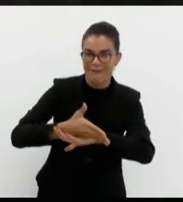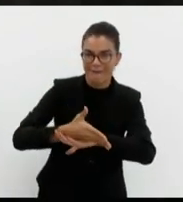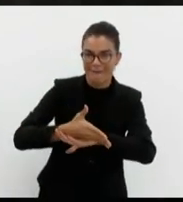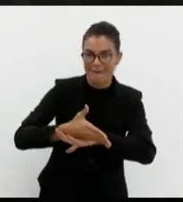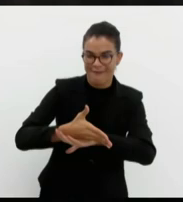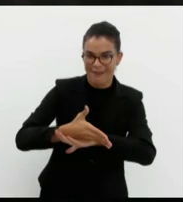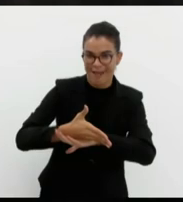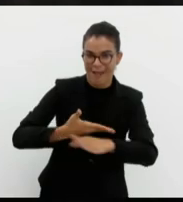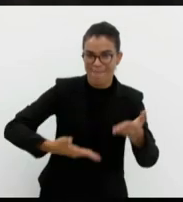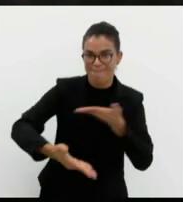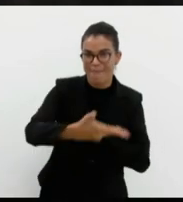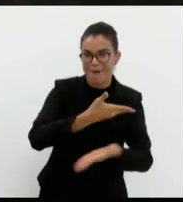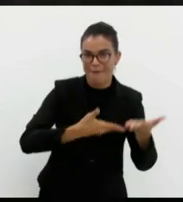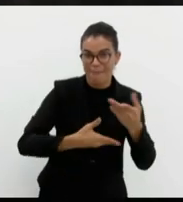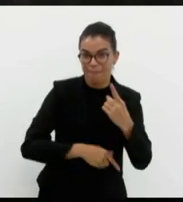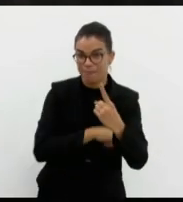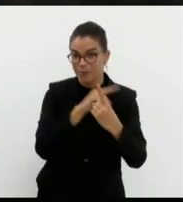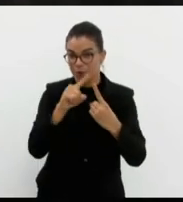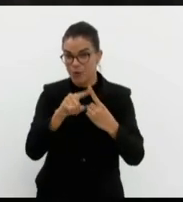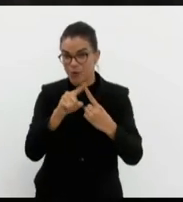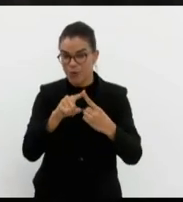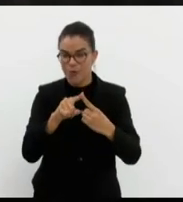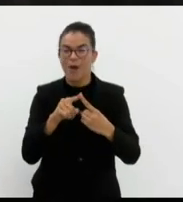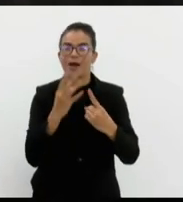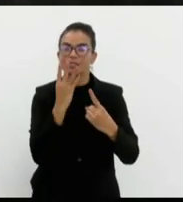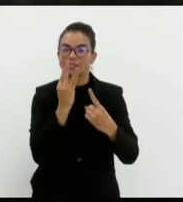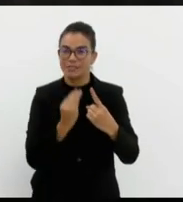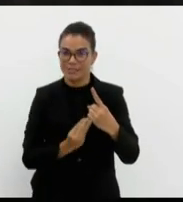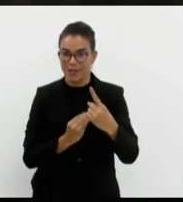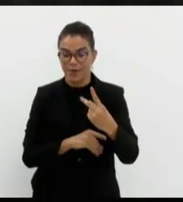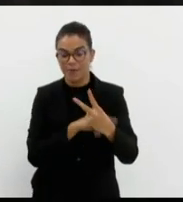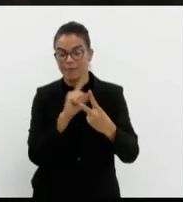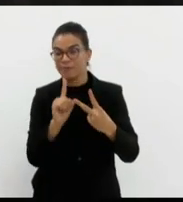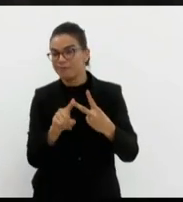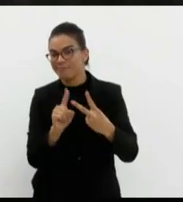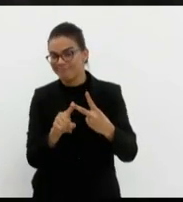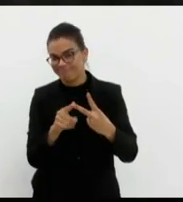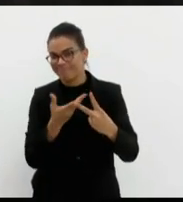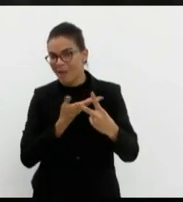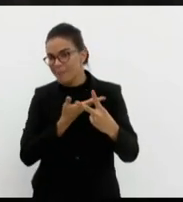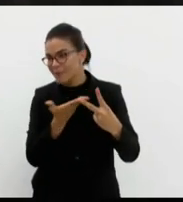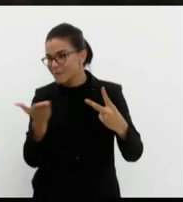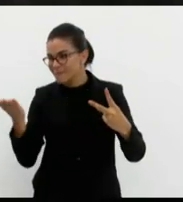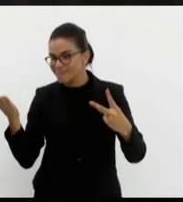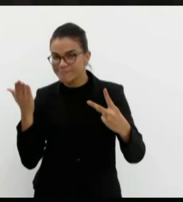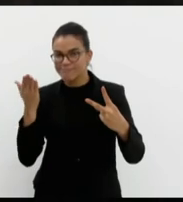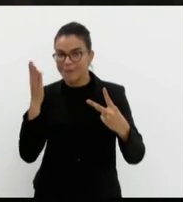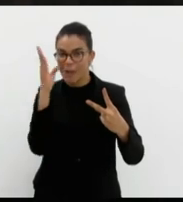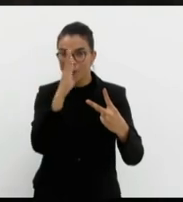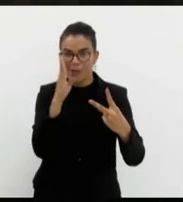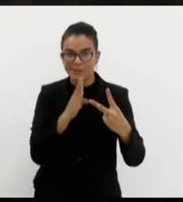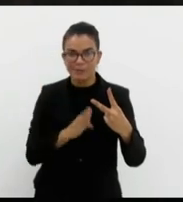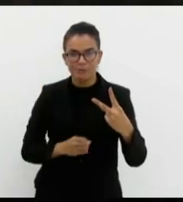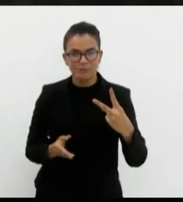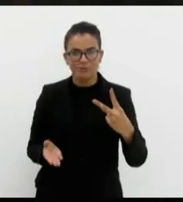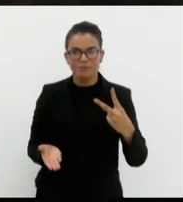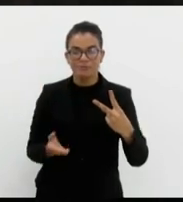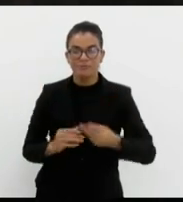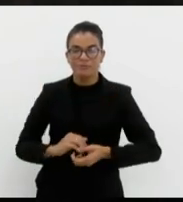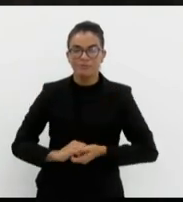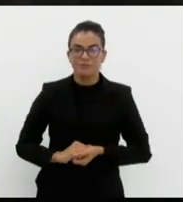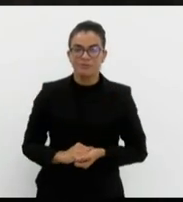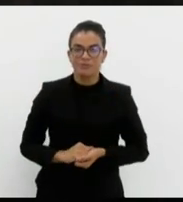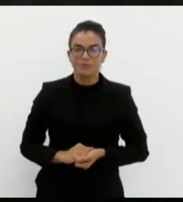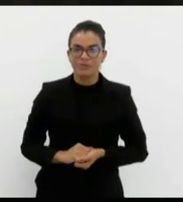conviver uma é o Israel e a outra amigos é o Brasil muito obrigado senhor